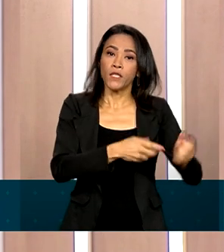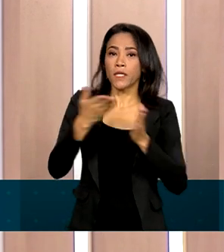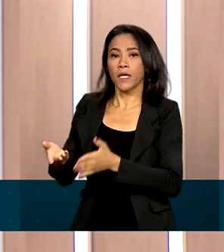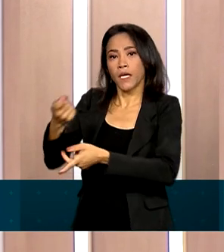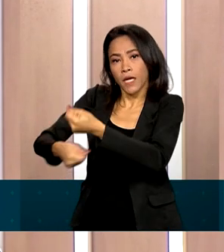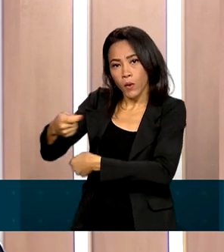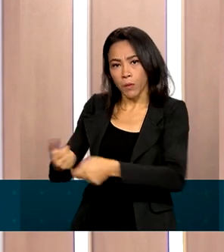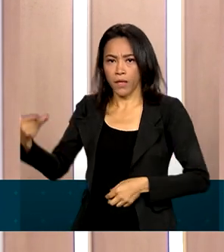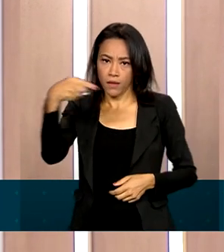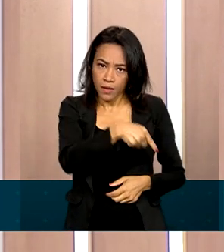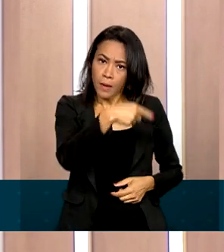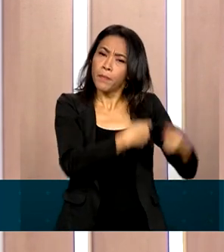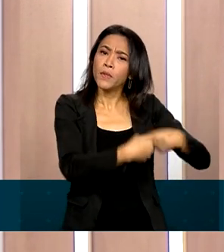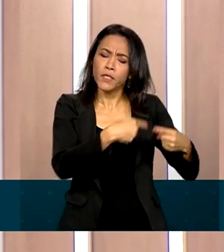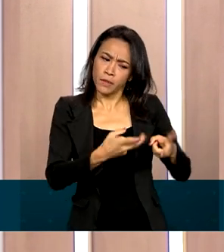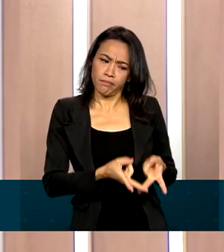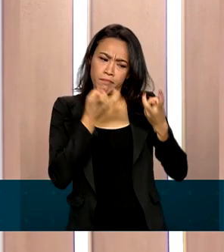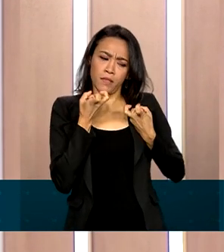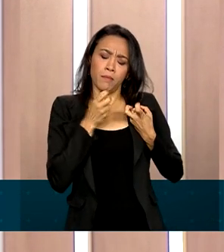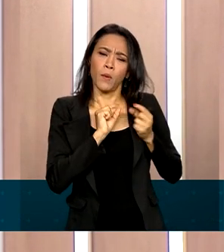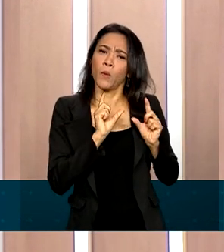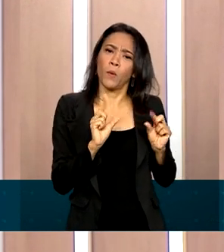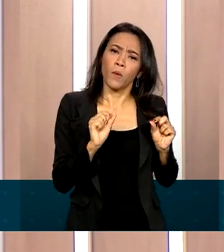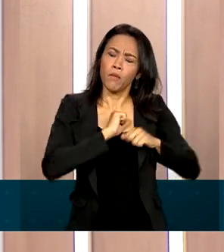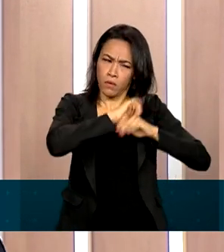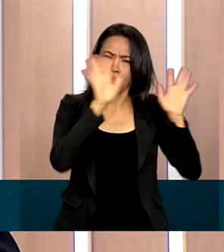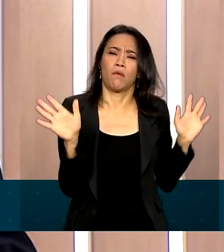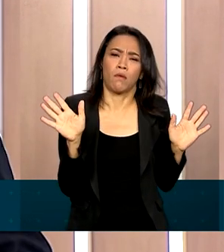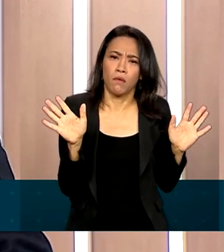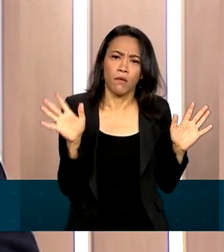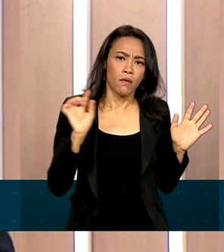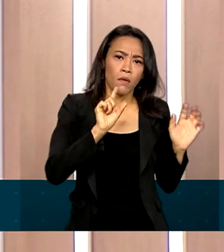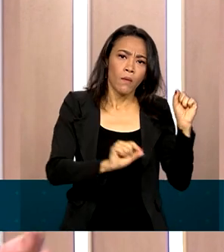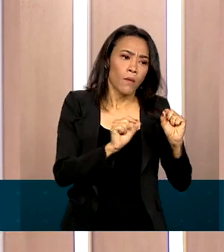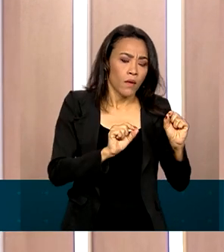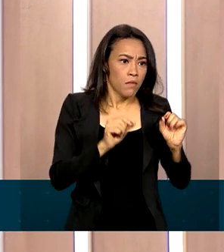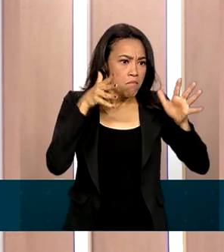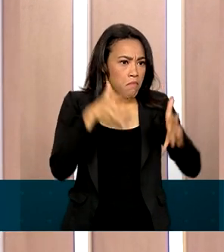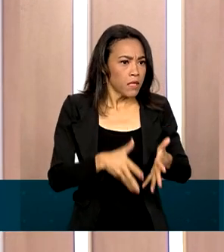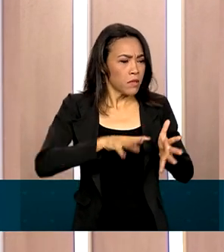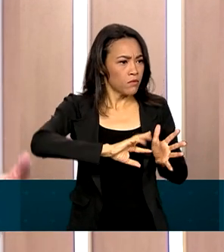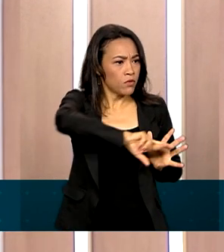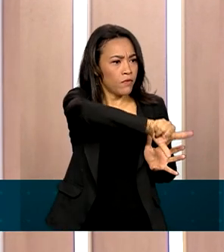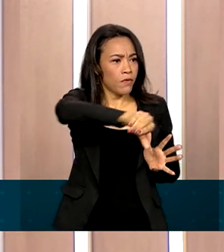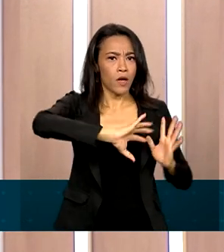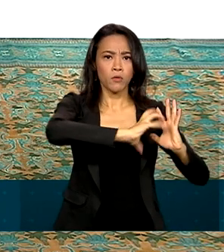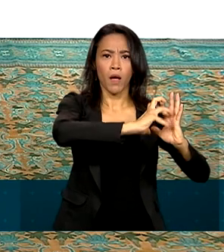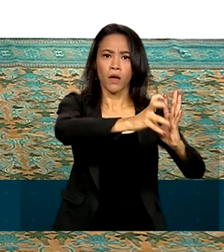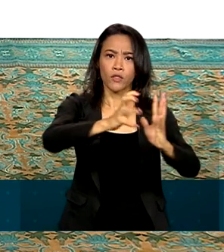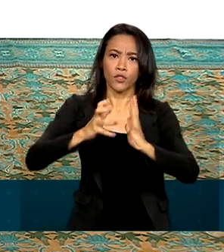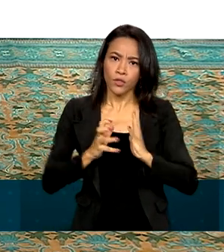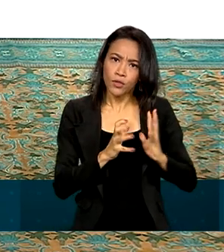Na parte política, o que se observou, que se pôde identificar muito claramente, é a participação de vários partidos formando o que alguns chamaram de